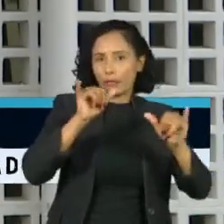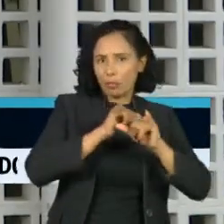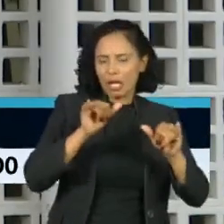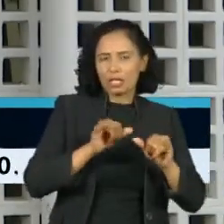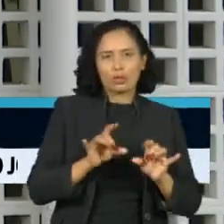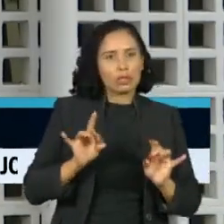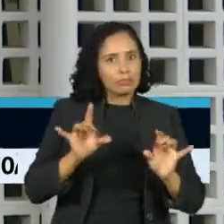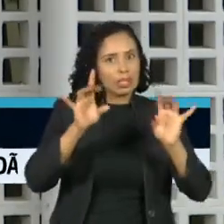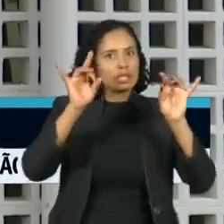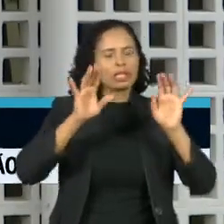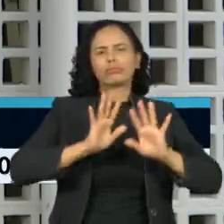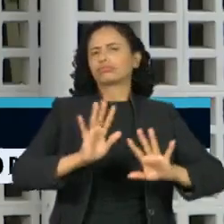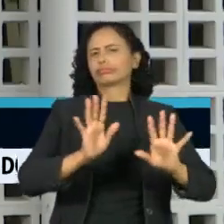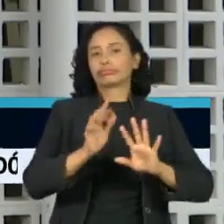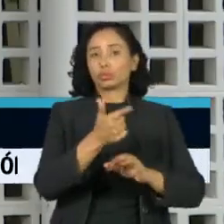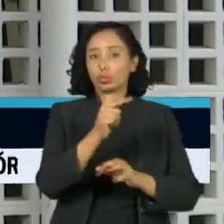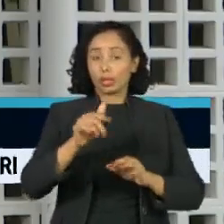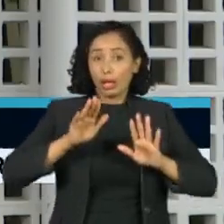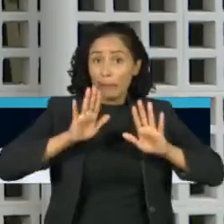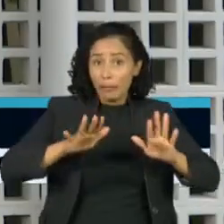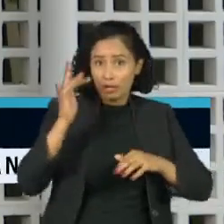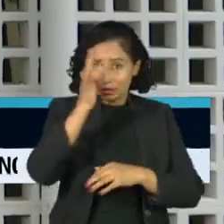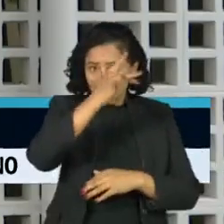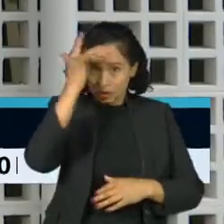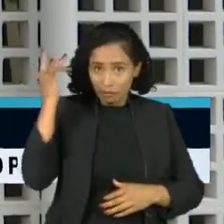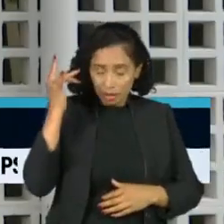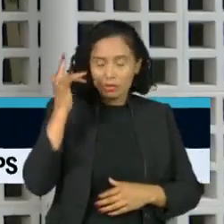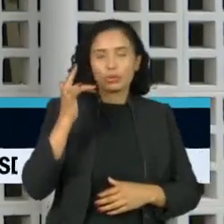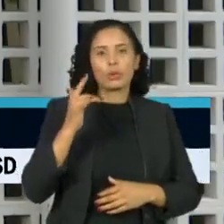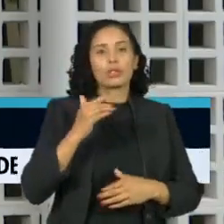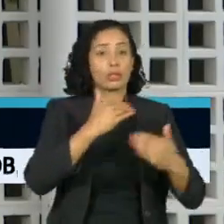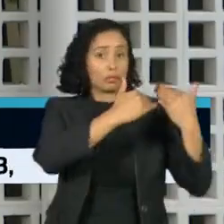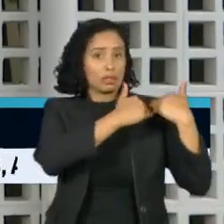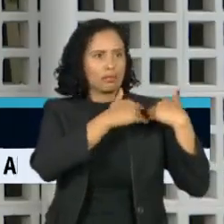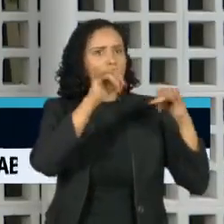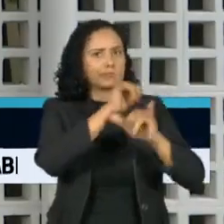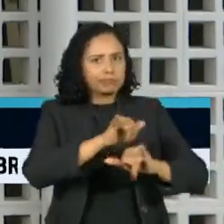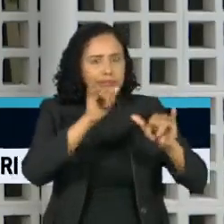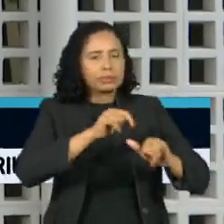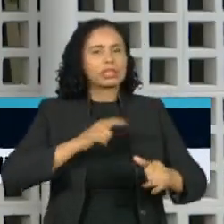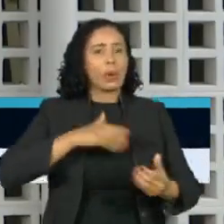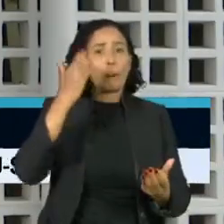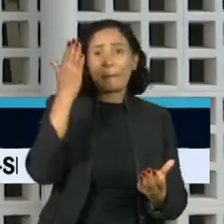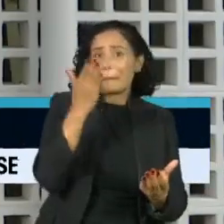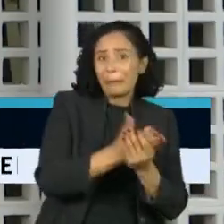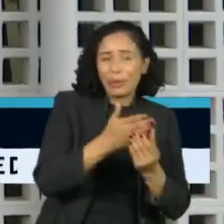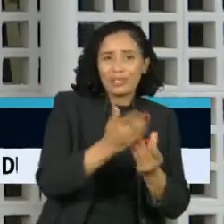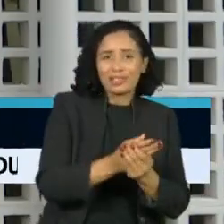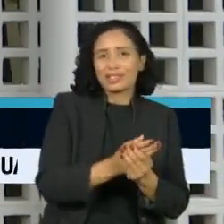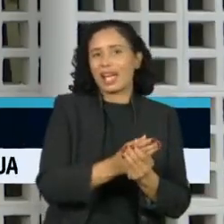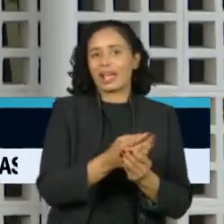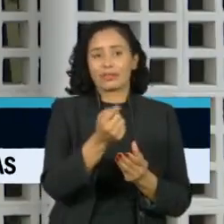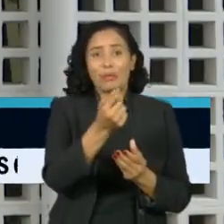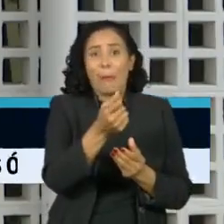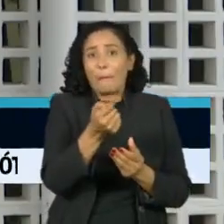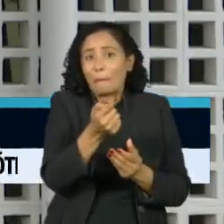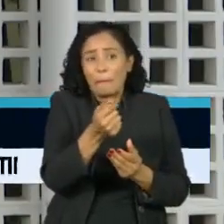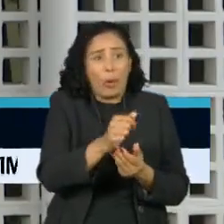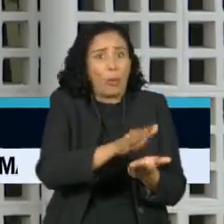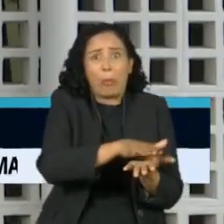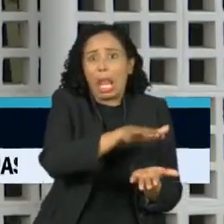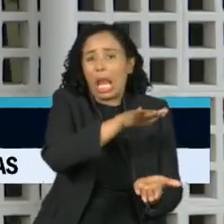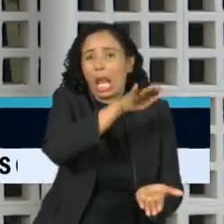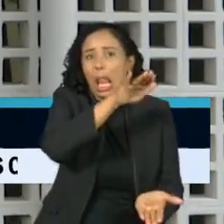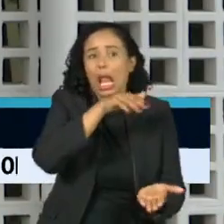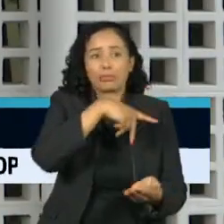defensores públicos dizem que o número desses processos está crescendo em tribunais pelo país. Um sintoma da pandemia da Covid